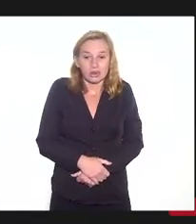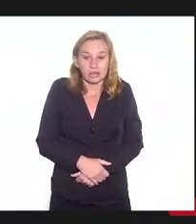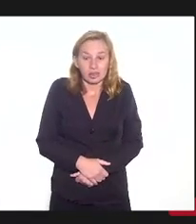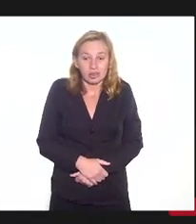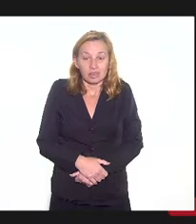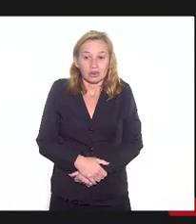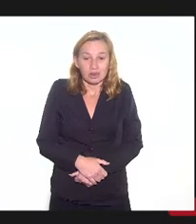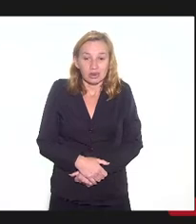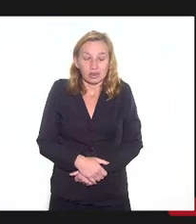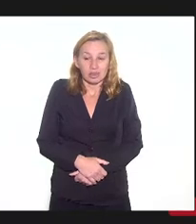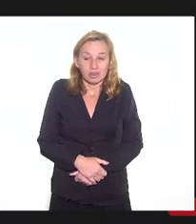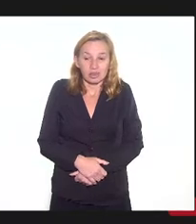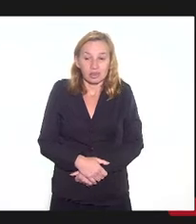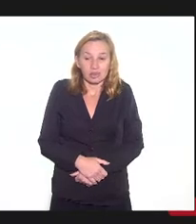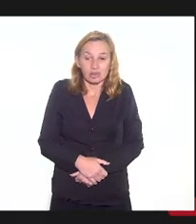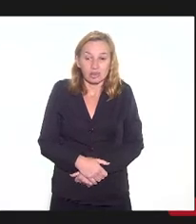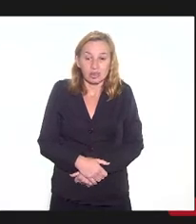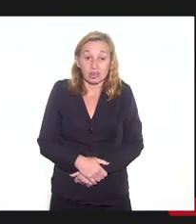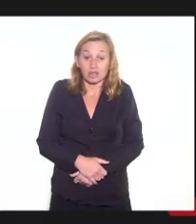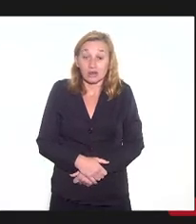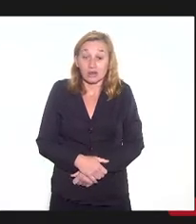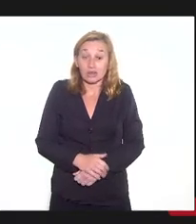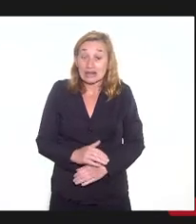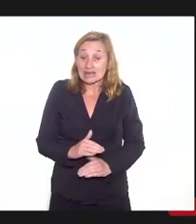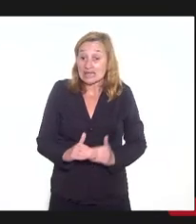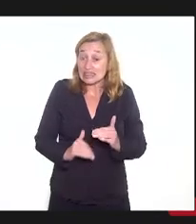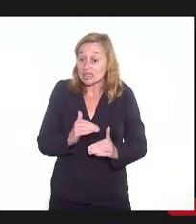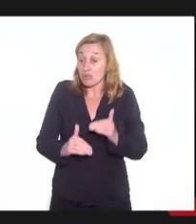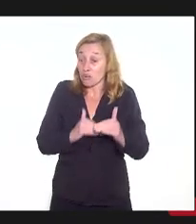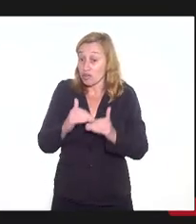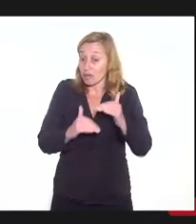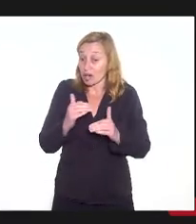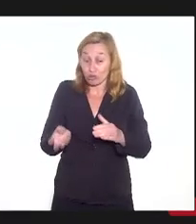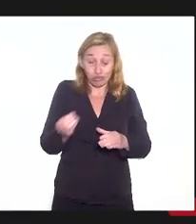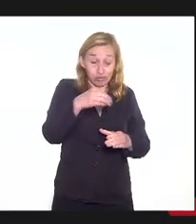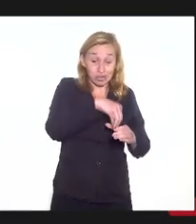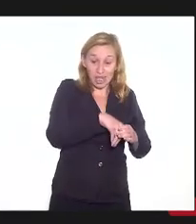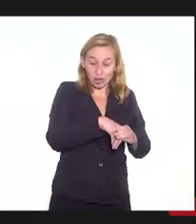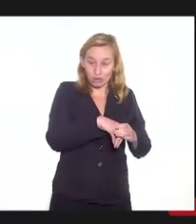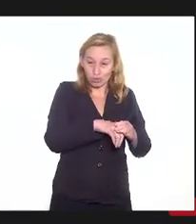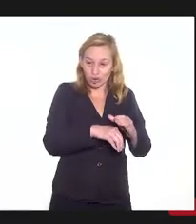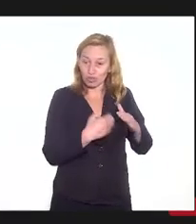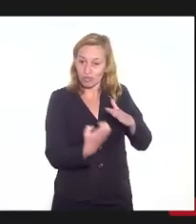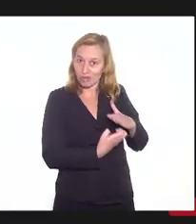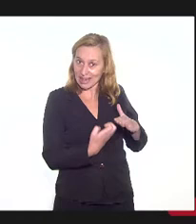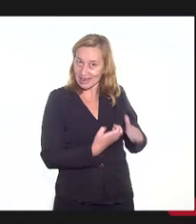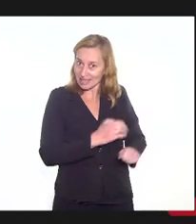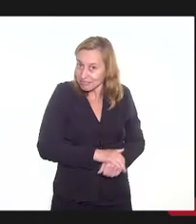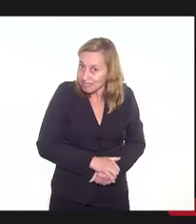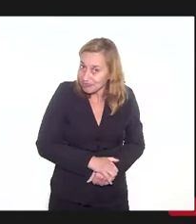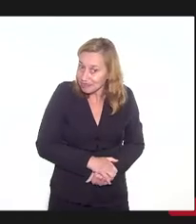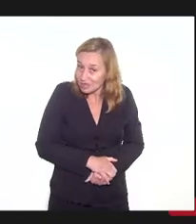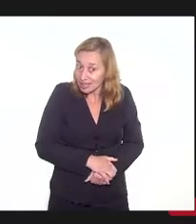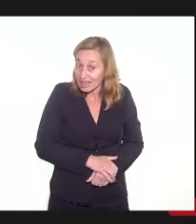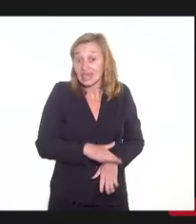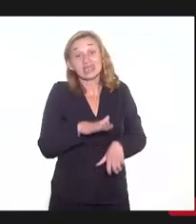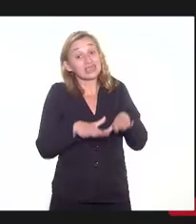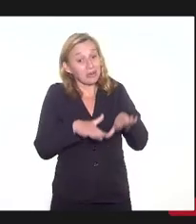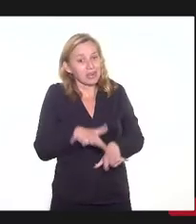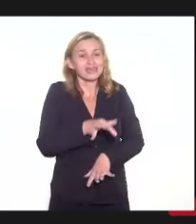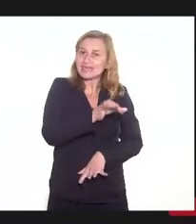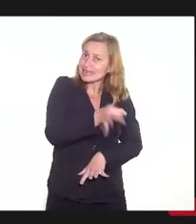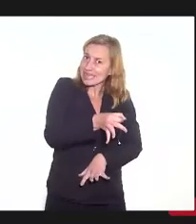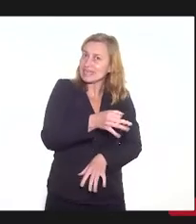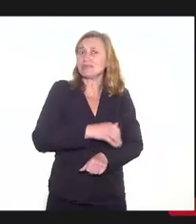perspectiva de crescimento funcional dentro de uma determinada empresa, depende exatamente